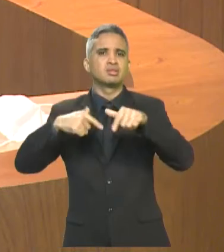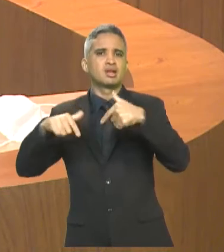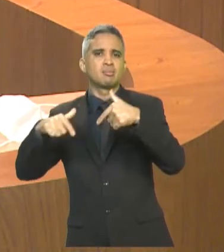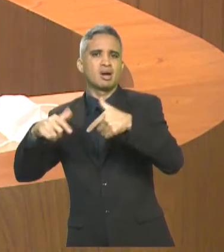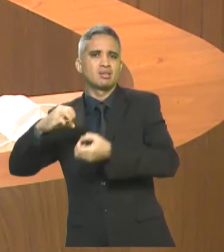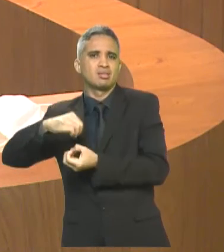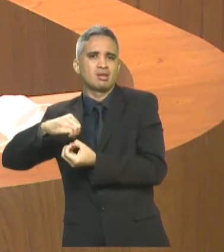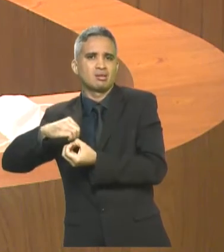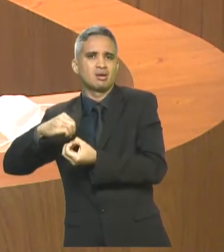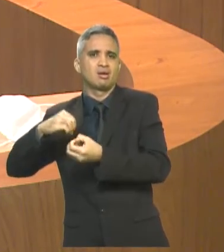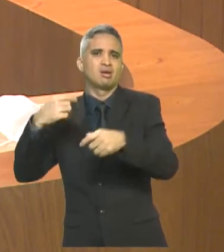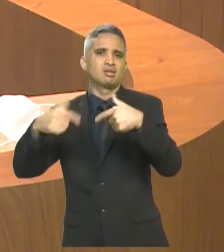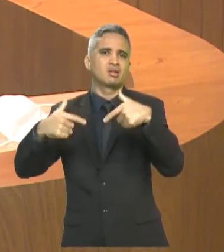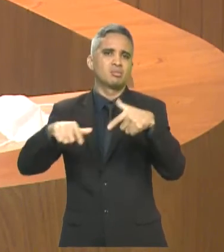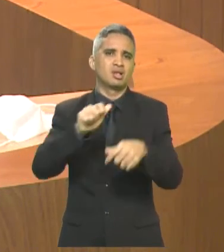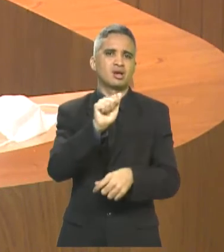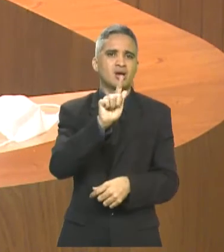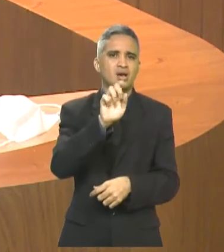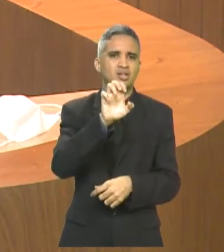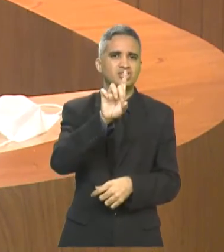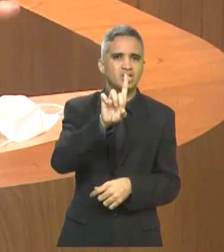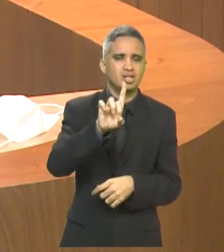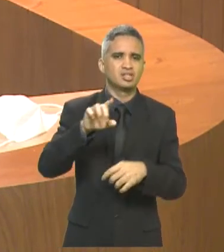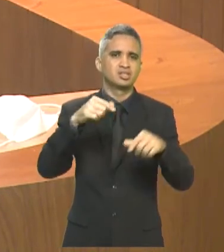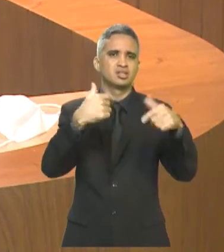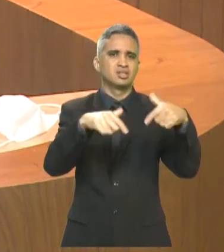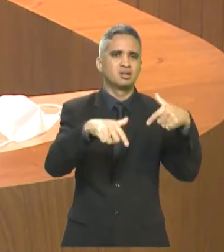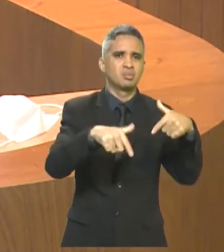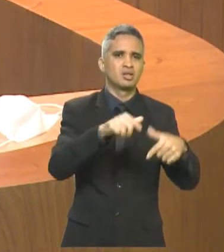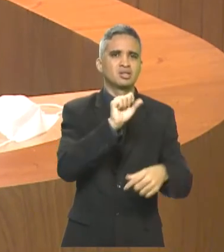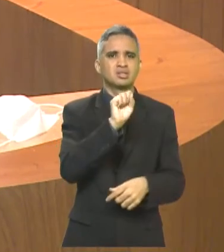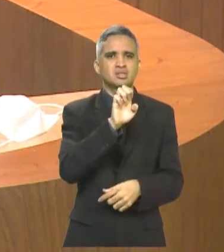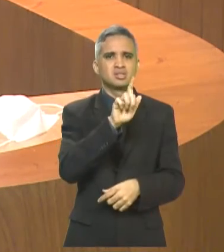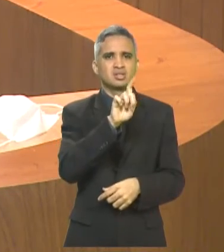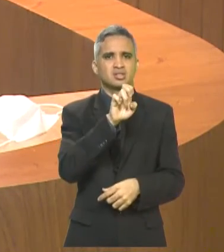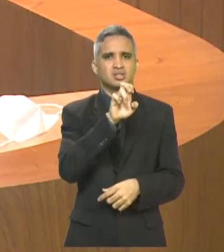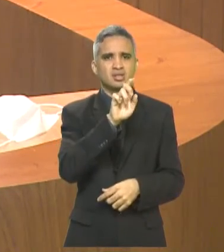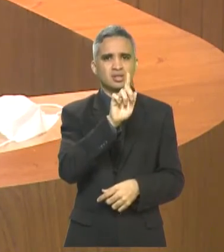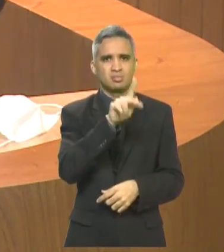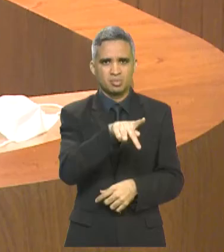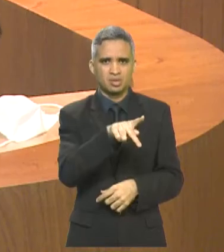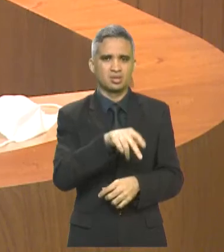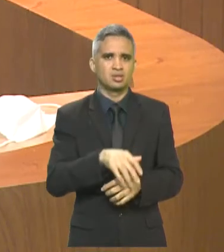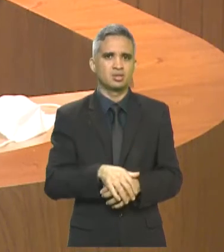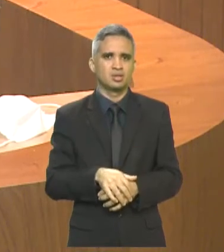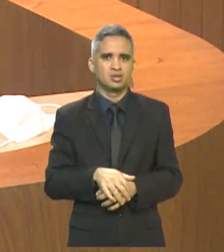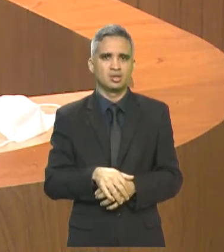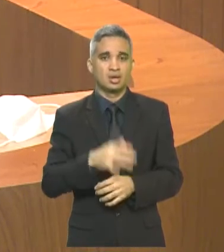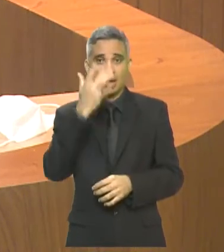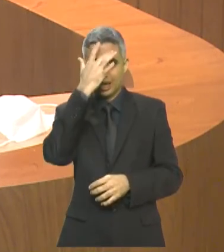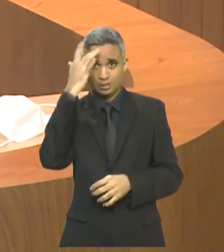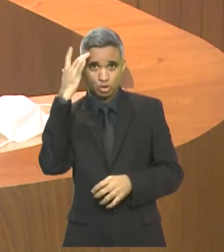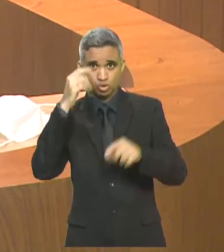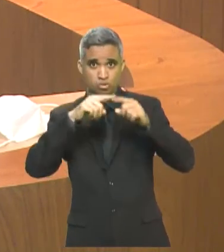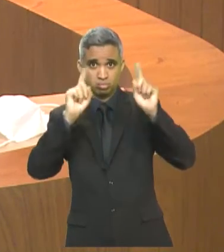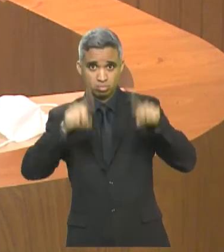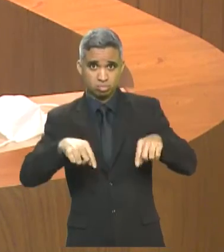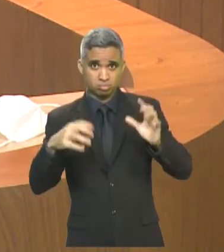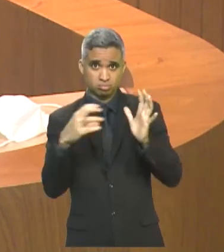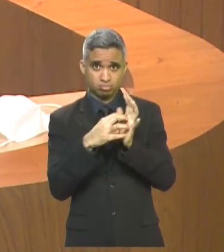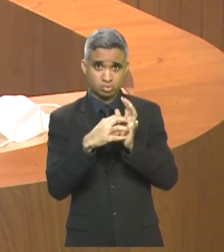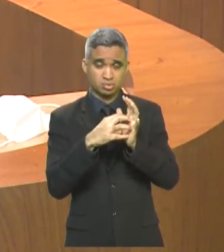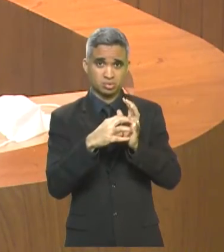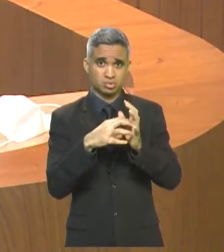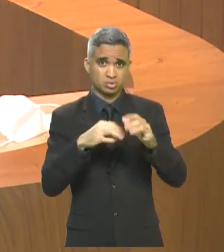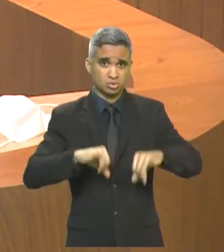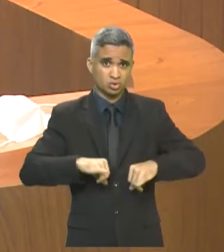centro do bolso, da Ajeta no centro do bolso, da Sarjeta no centro do bolso, o servidor público não vai sentir, para até